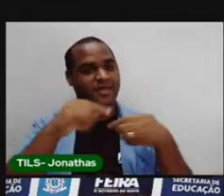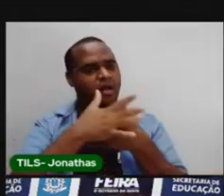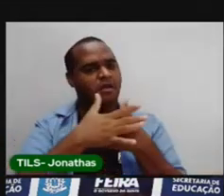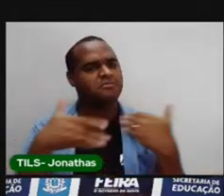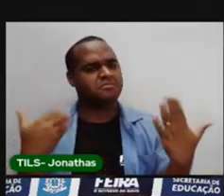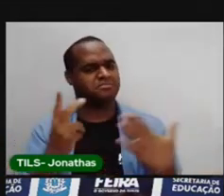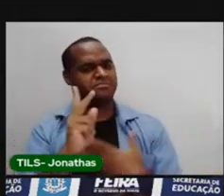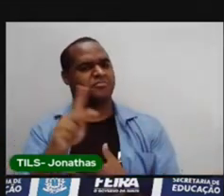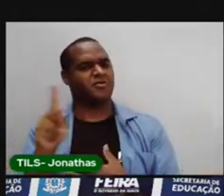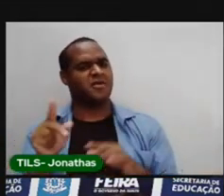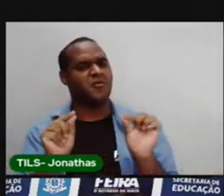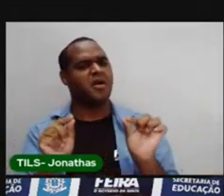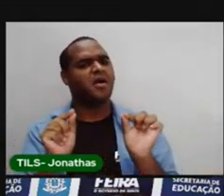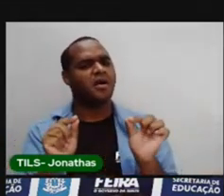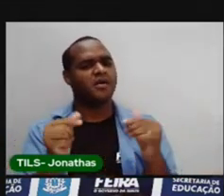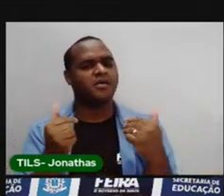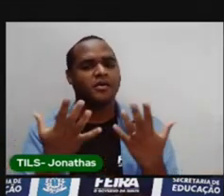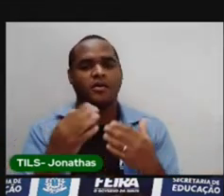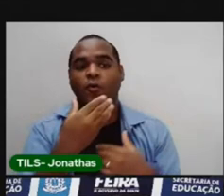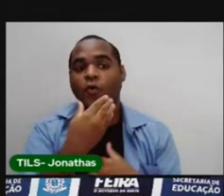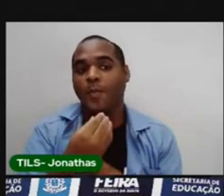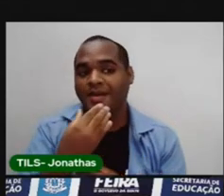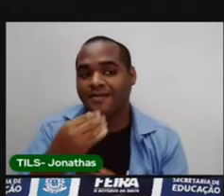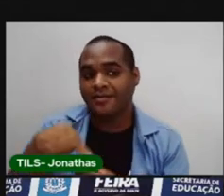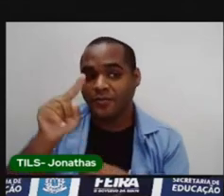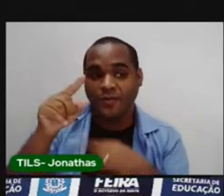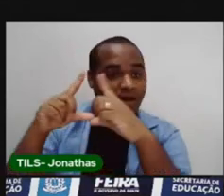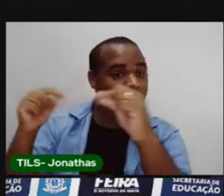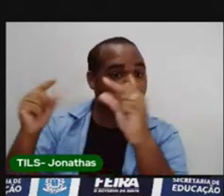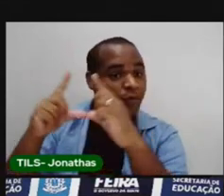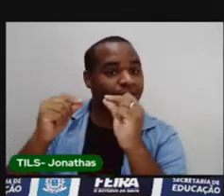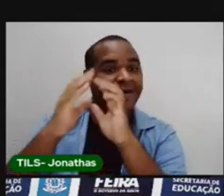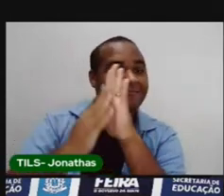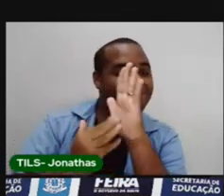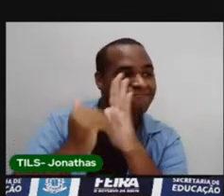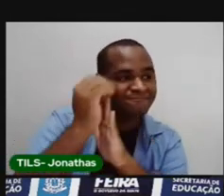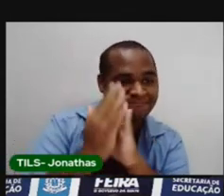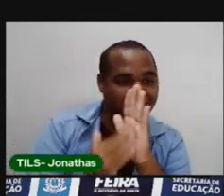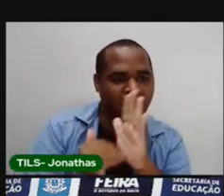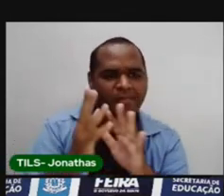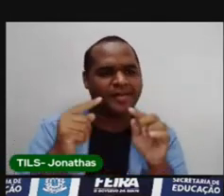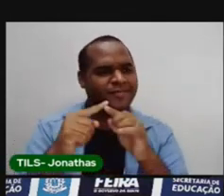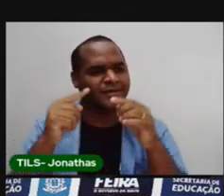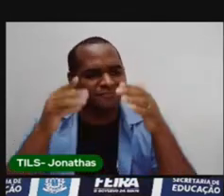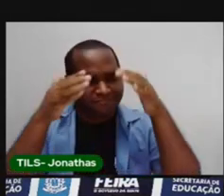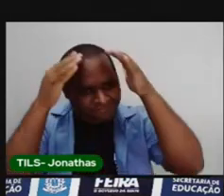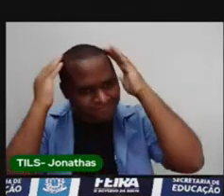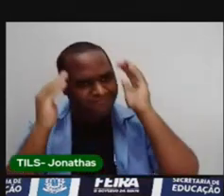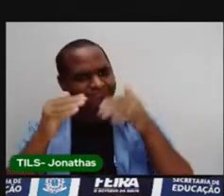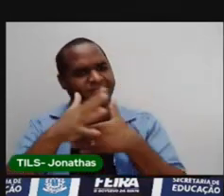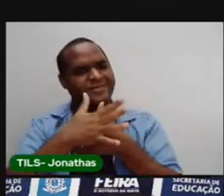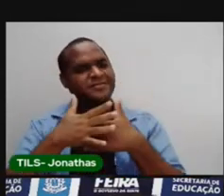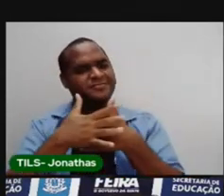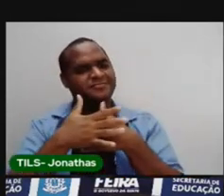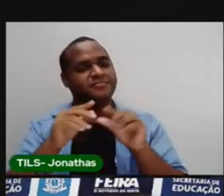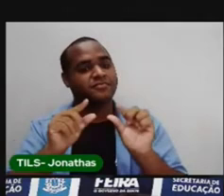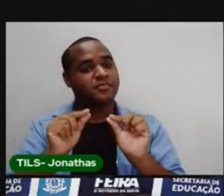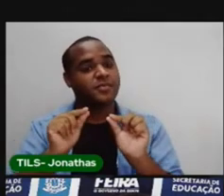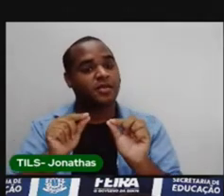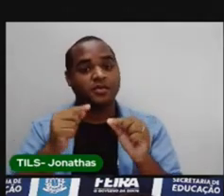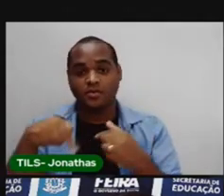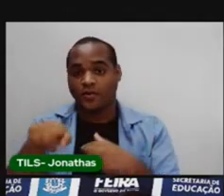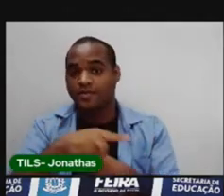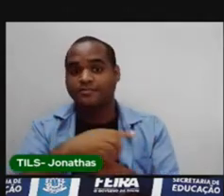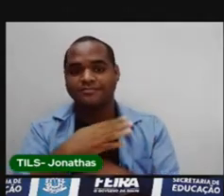Olha, Pró, o que tem a ver o homem ir para a lua? As pinturas nas cavernas e a nossa cidade. E a nossa